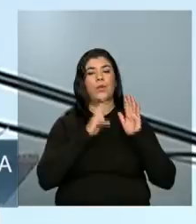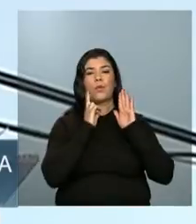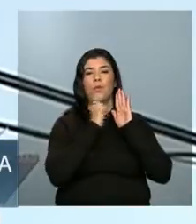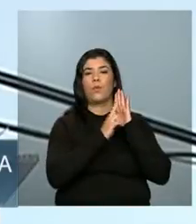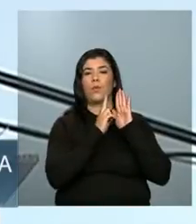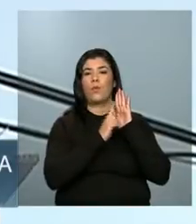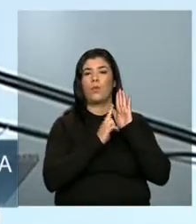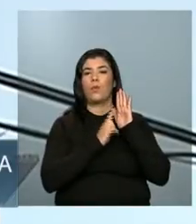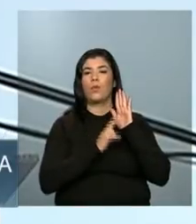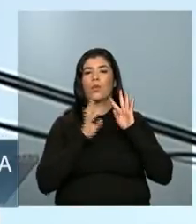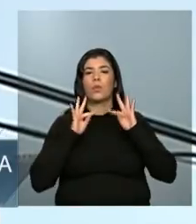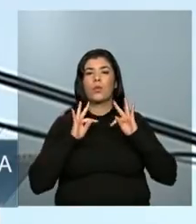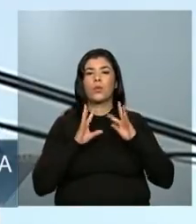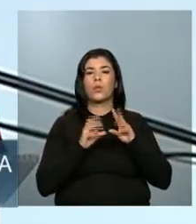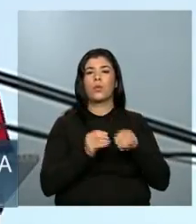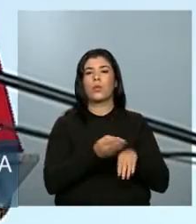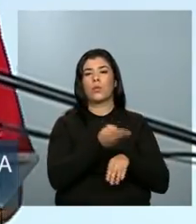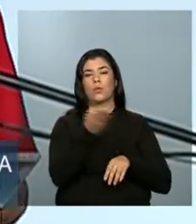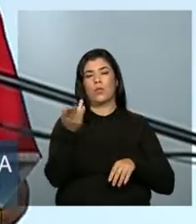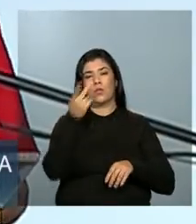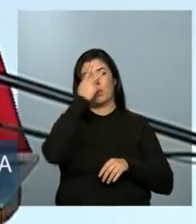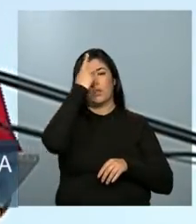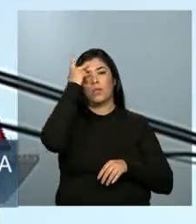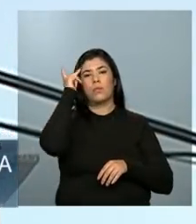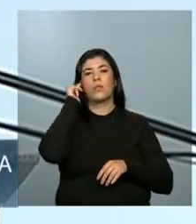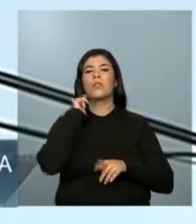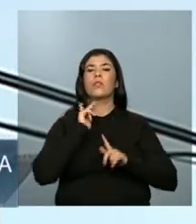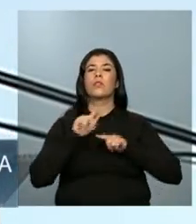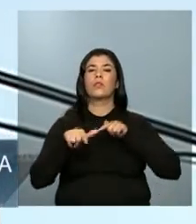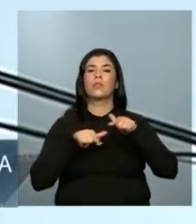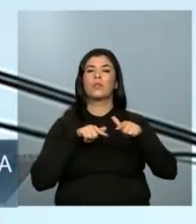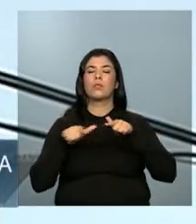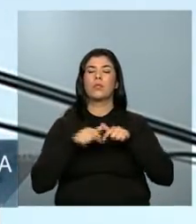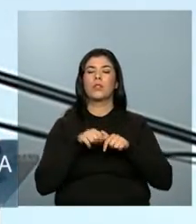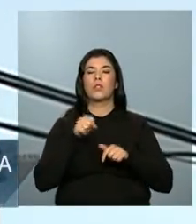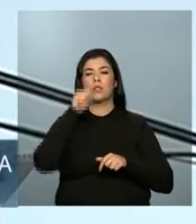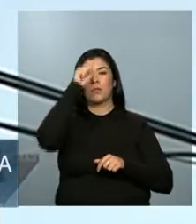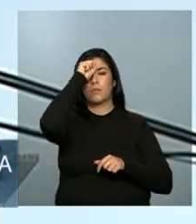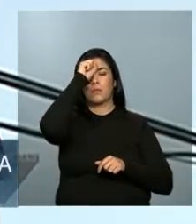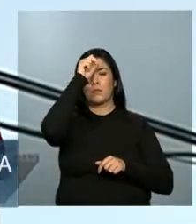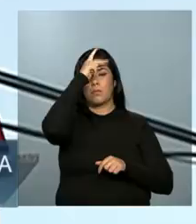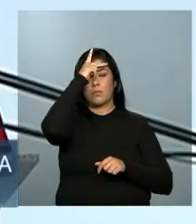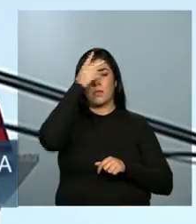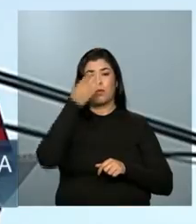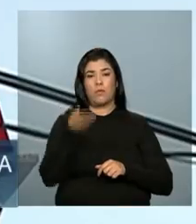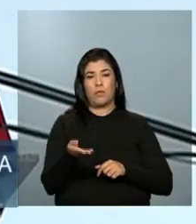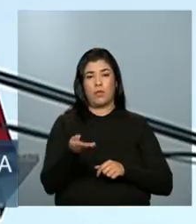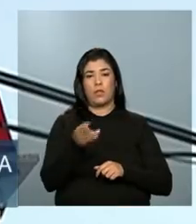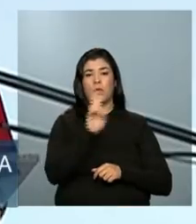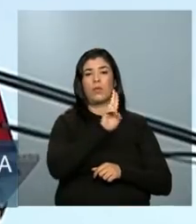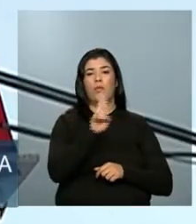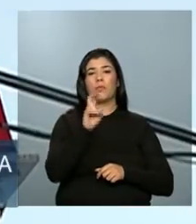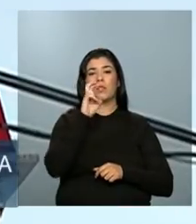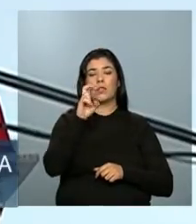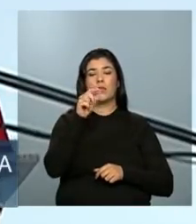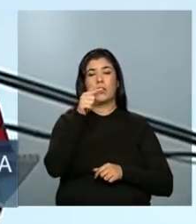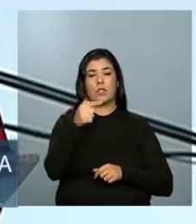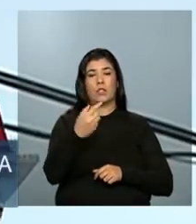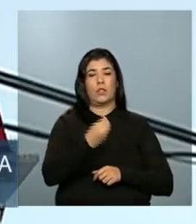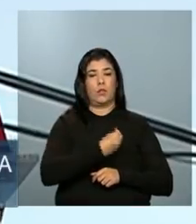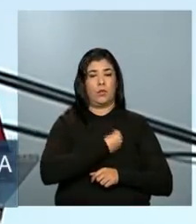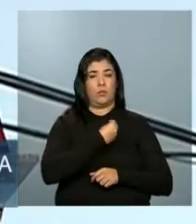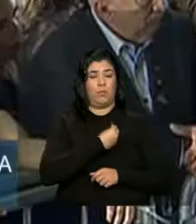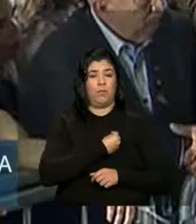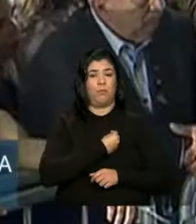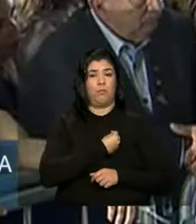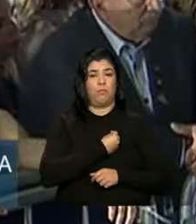de todos os prefeitos aqui presentes, dos 57 prefeitos aqui presentes.